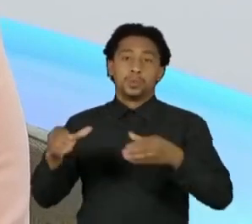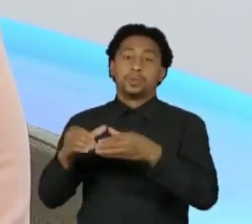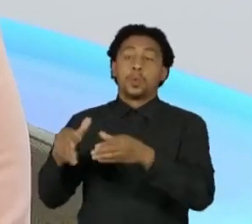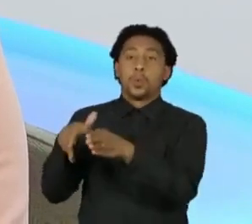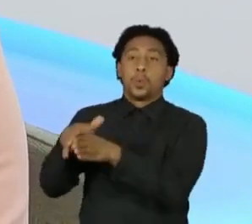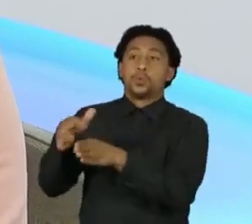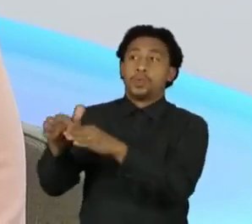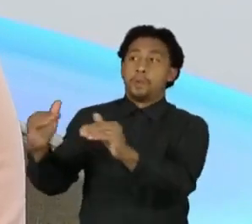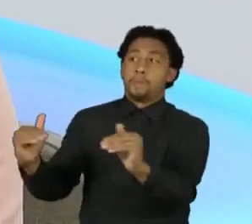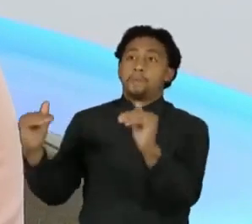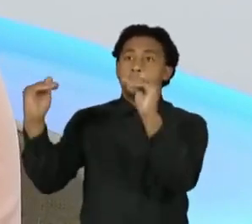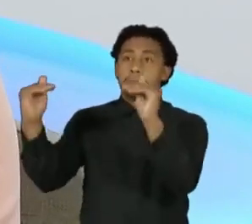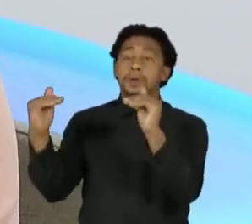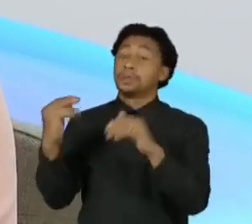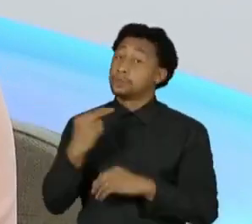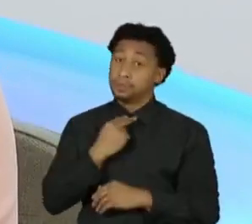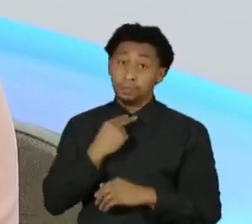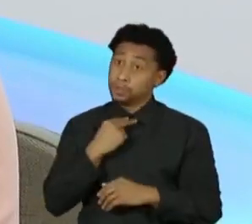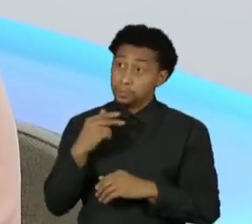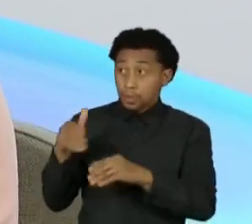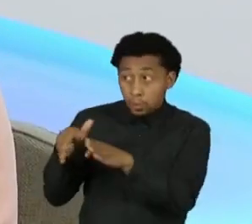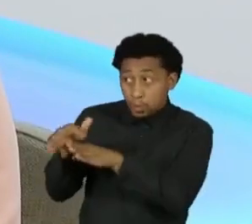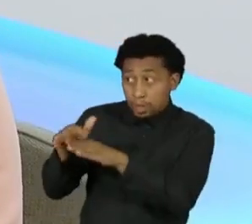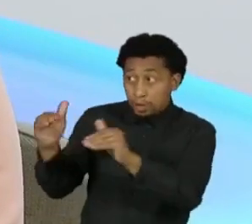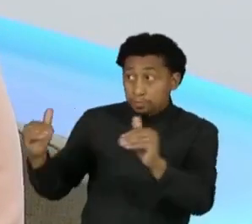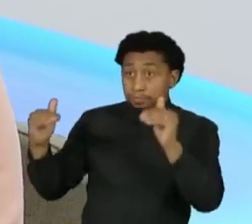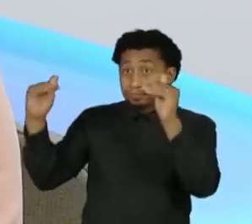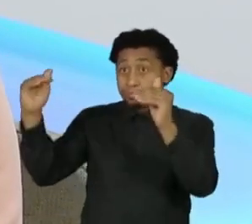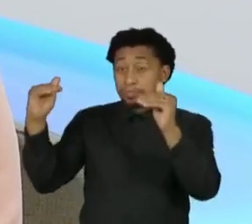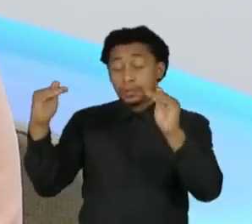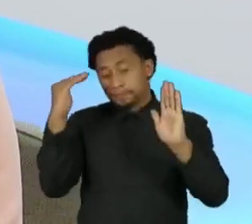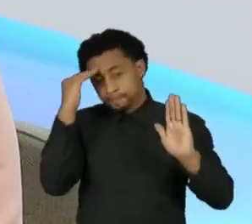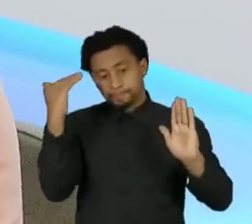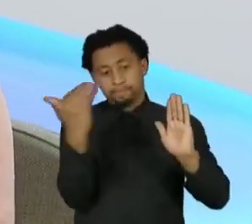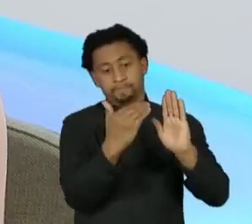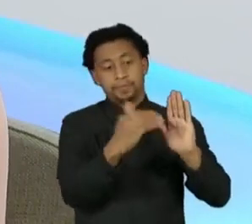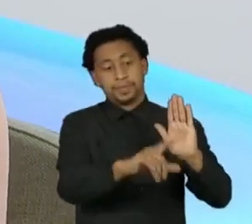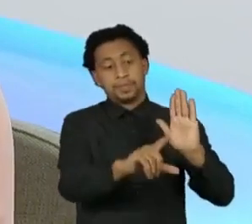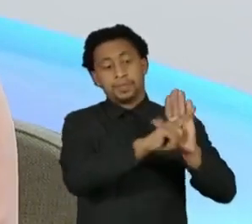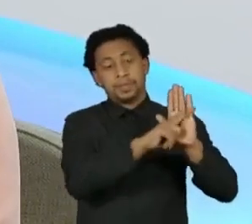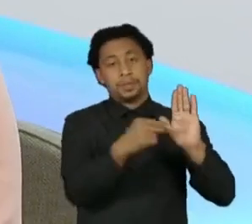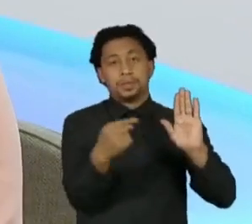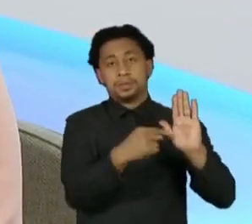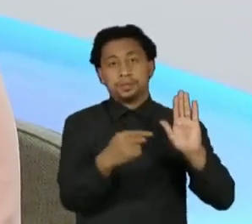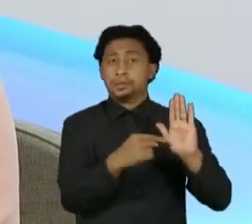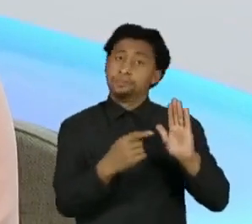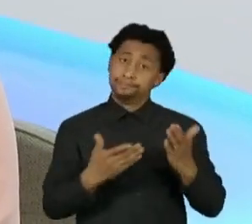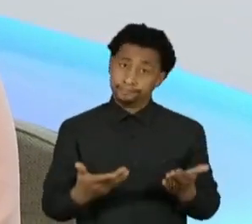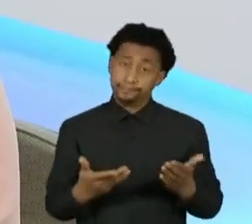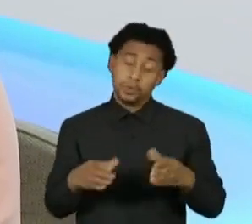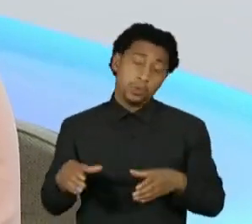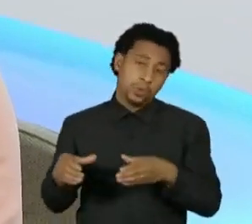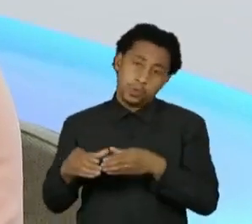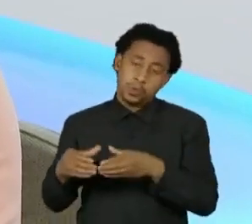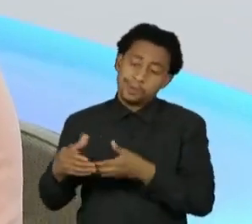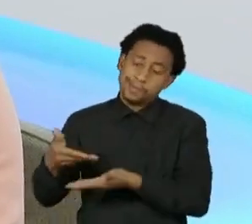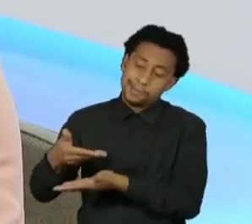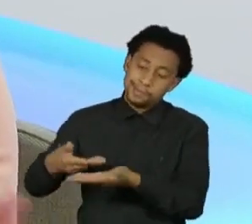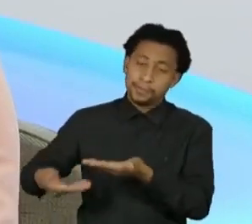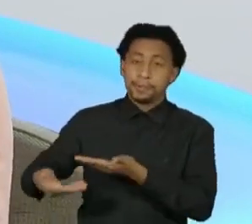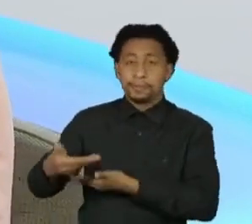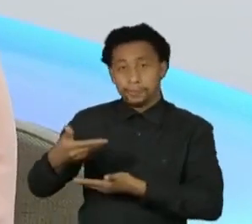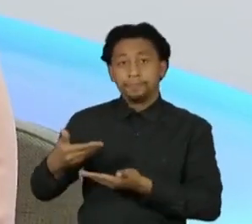Conselho Superior pode fazer aquilo que a lei autoriza que ele faça, porque é da sua atribuição. Então, a classe, a associação de classe